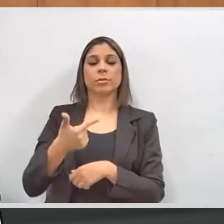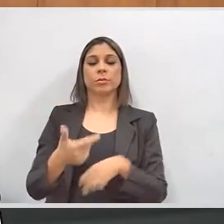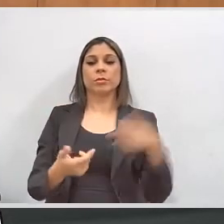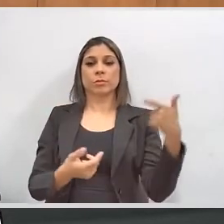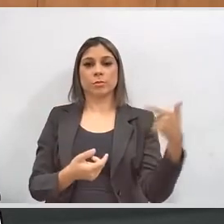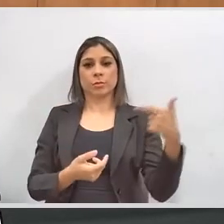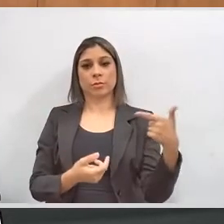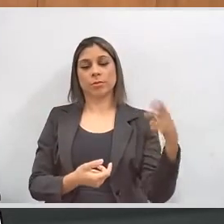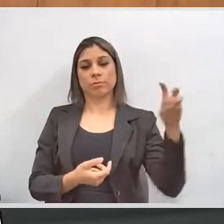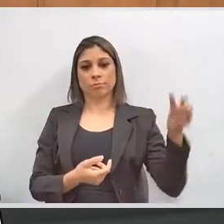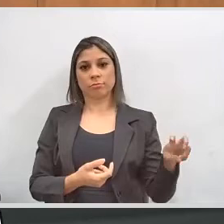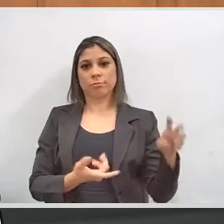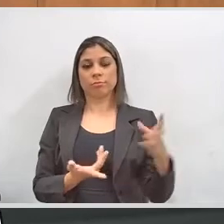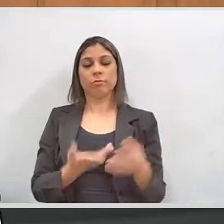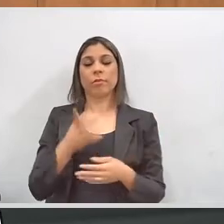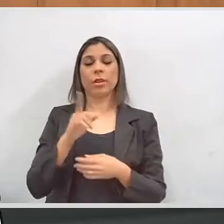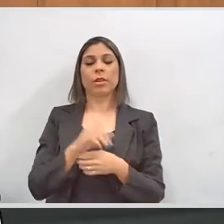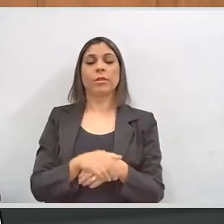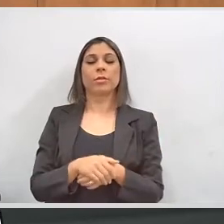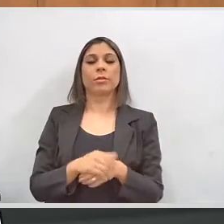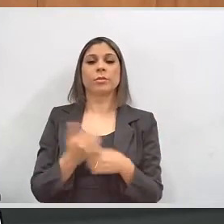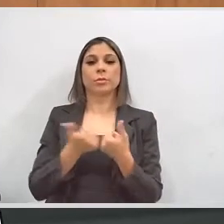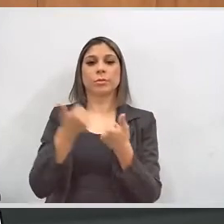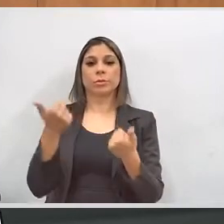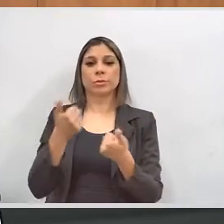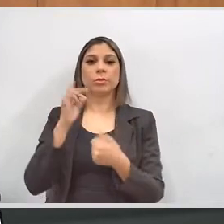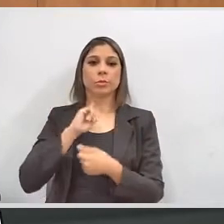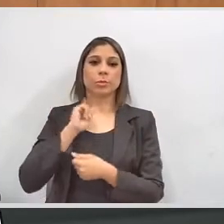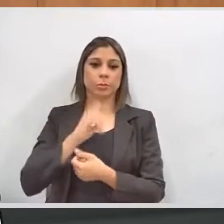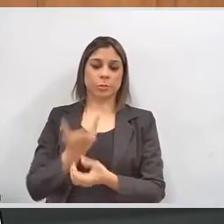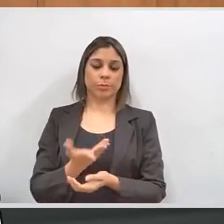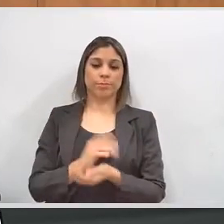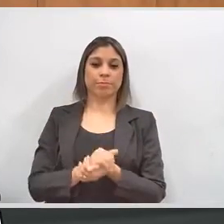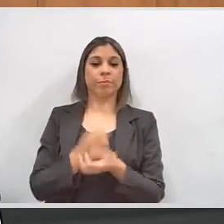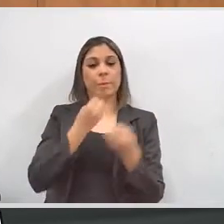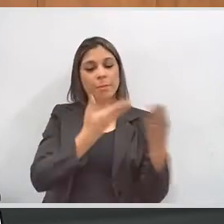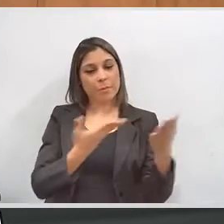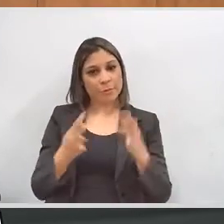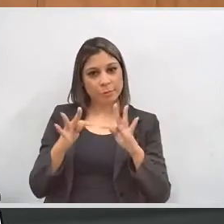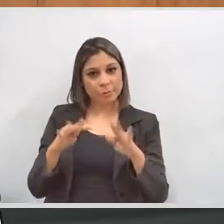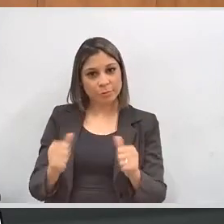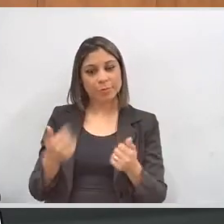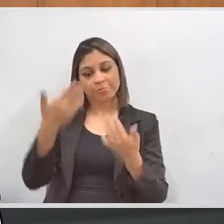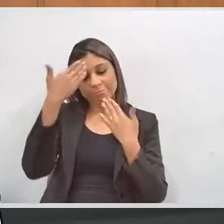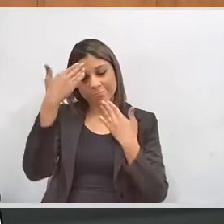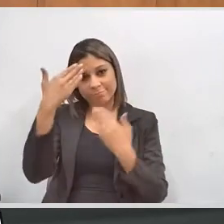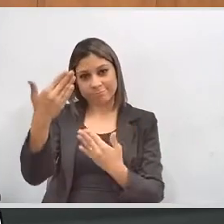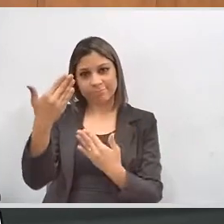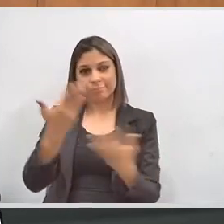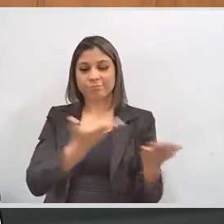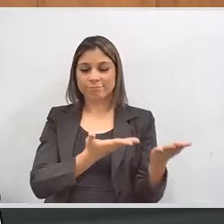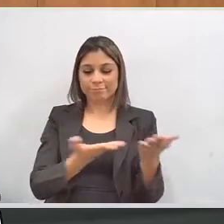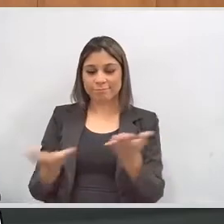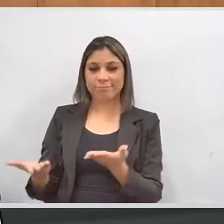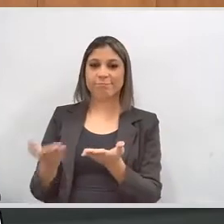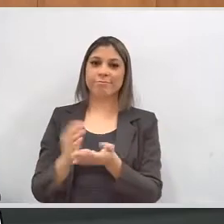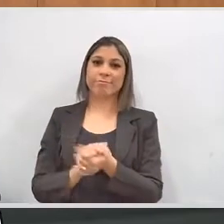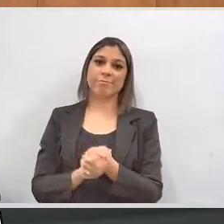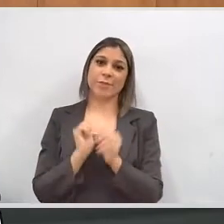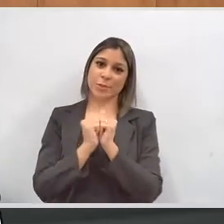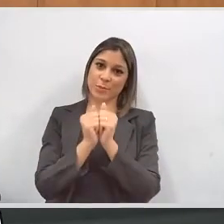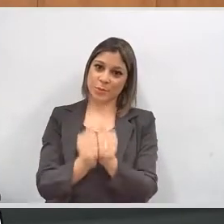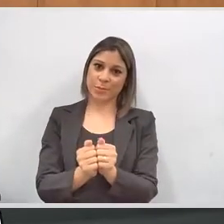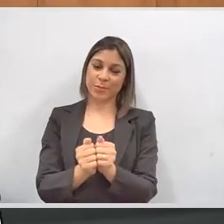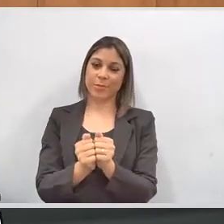doutor Adriano de Nardi, junto diretor-geral do TRE Minas Gerais. Sejam todos bem-vindos e muito obrigado a vocês que